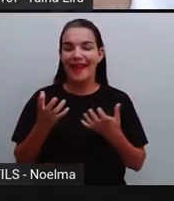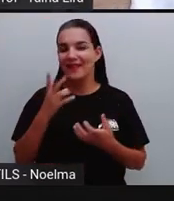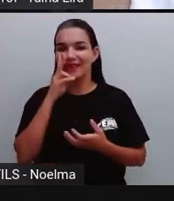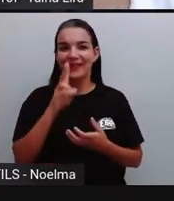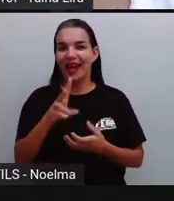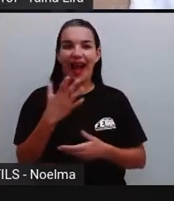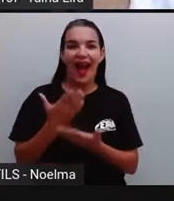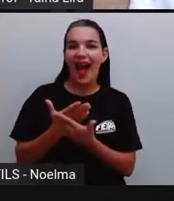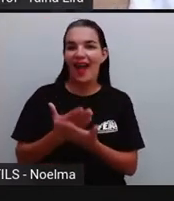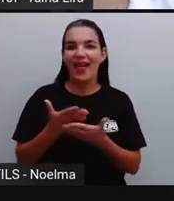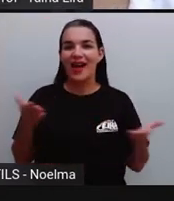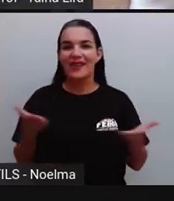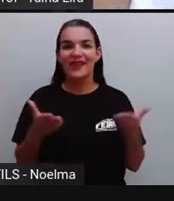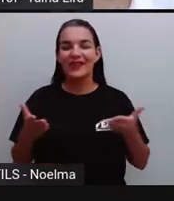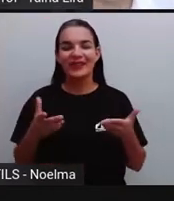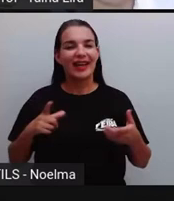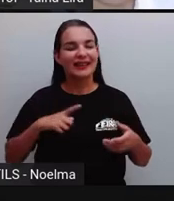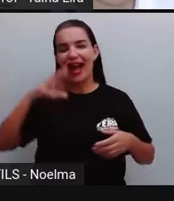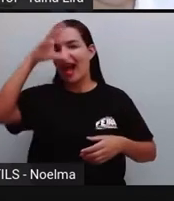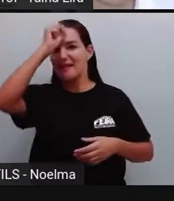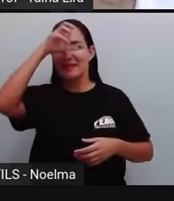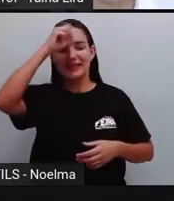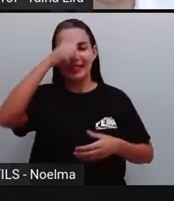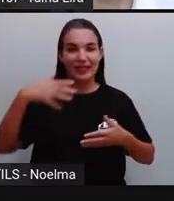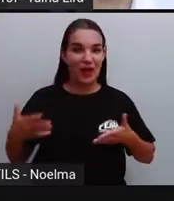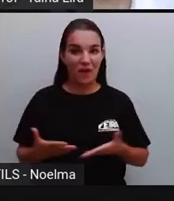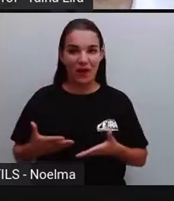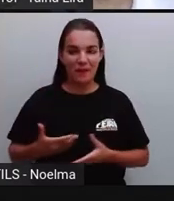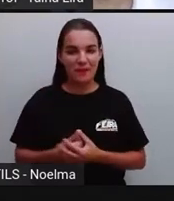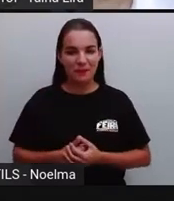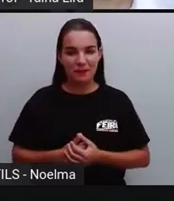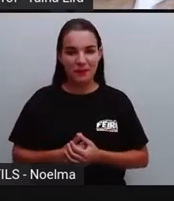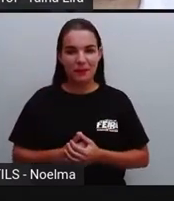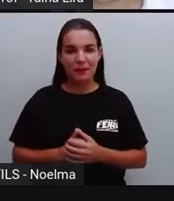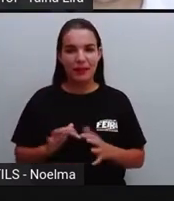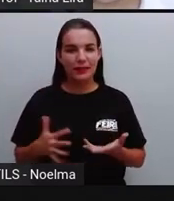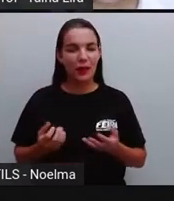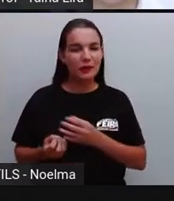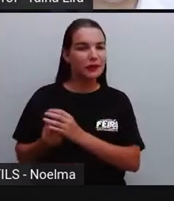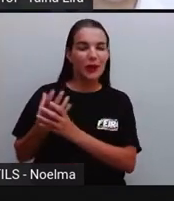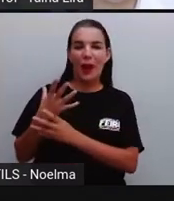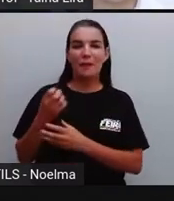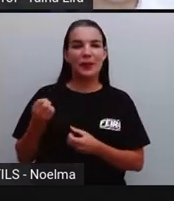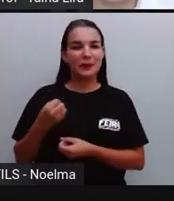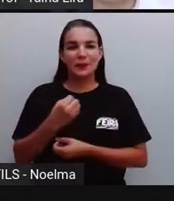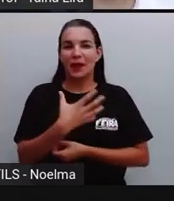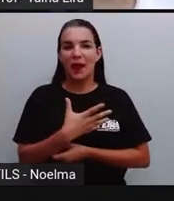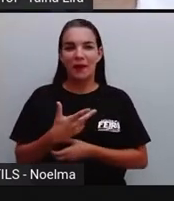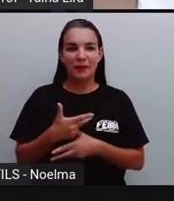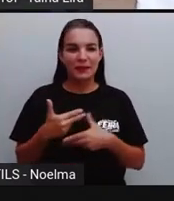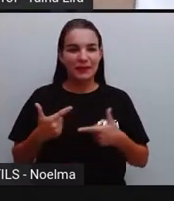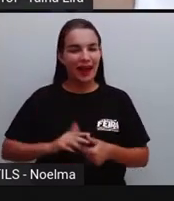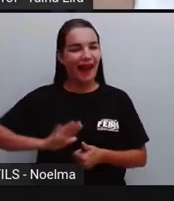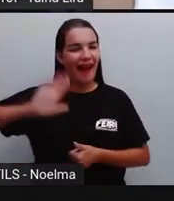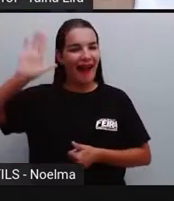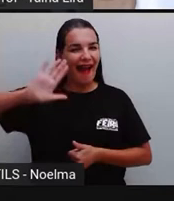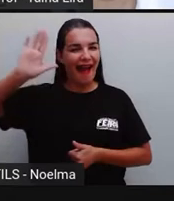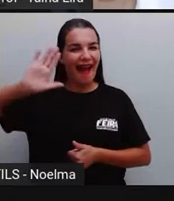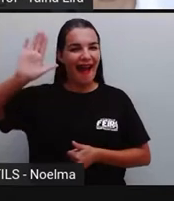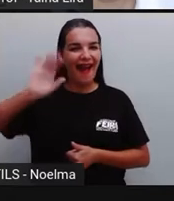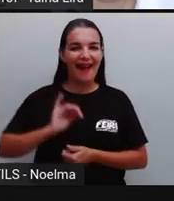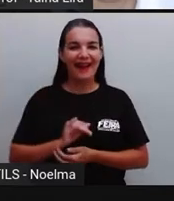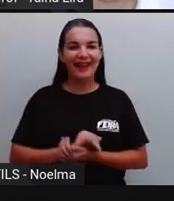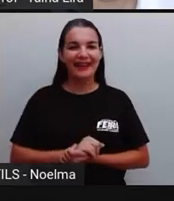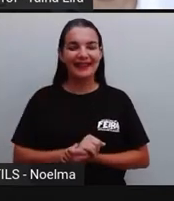quem aí está esperando por um momento de muita aprendizagem, de a gente descobrir várias coisas novas. Levanta a mão aí para prover.